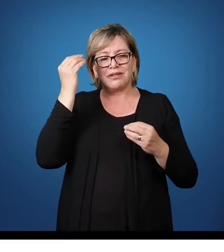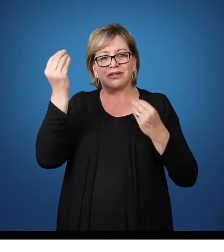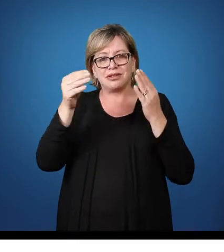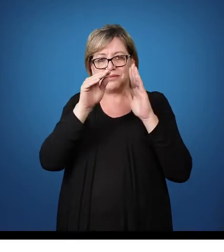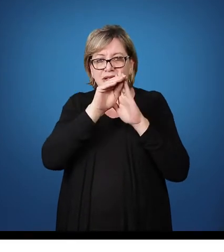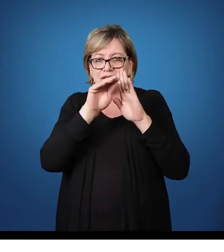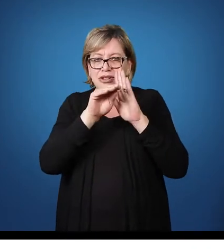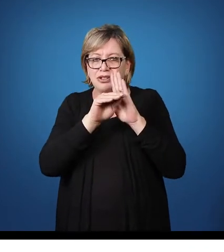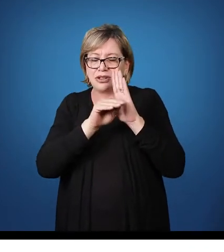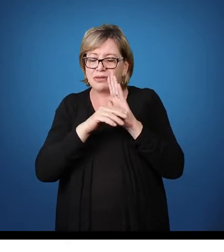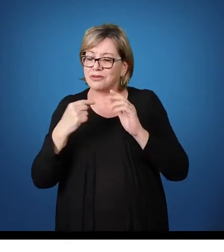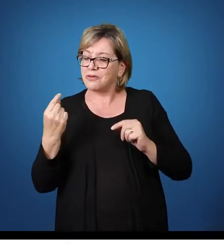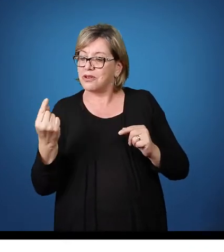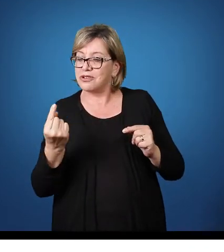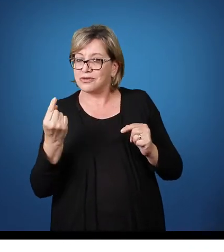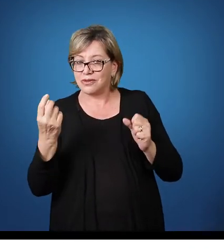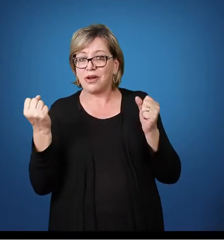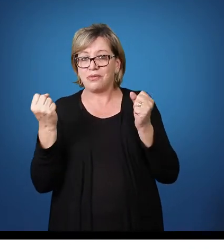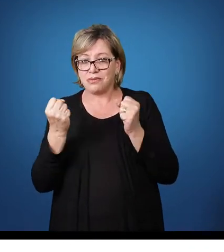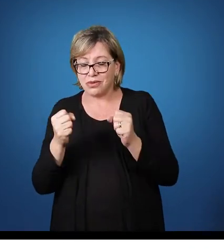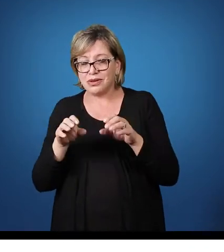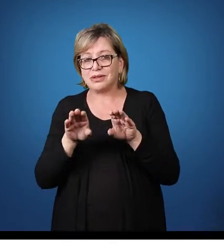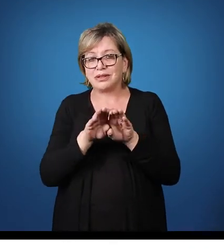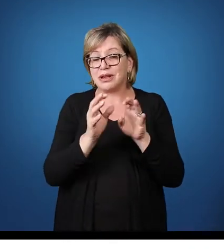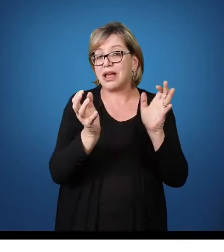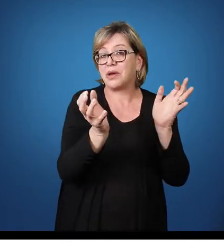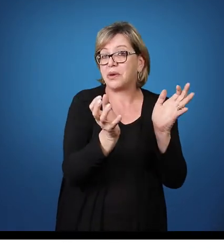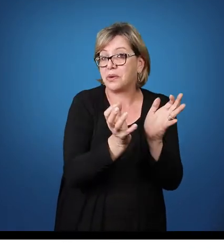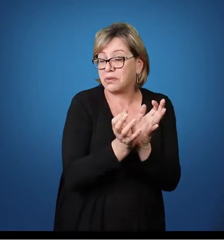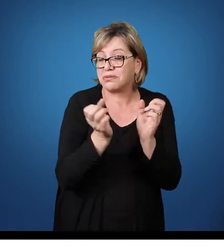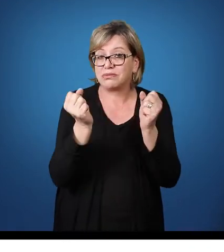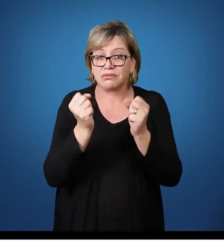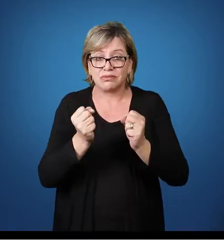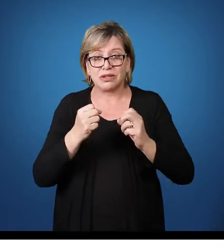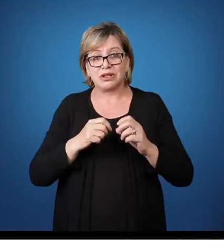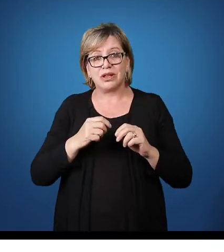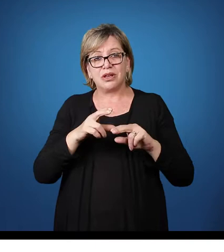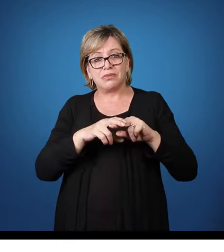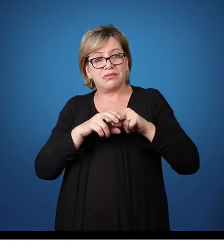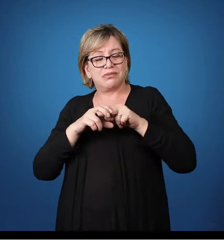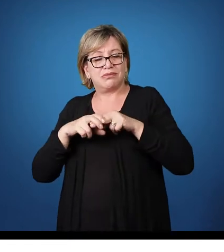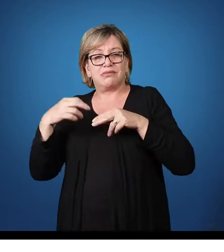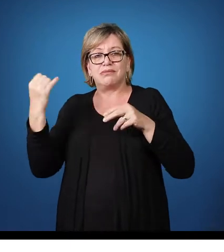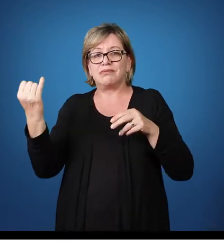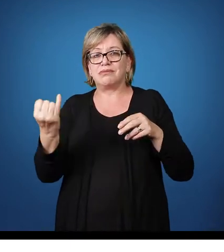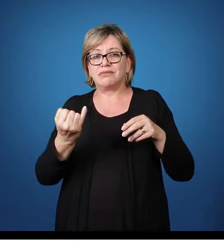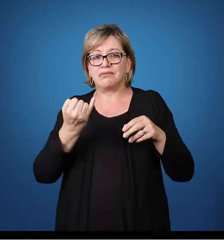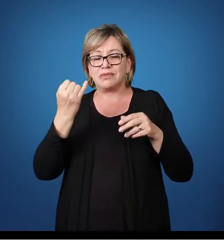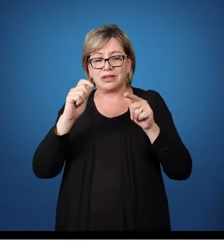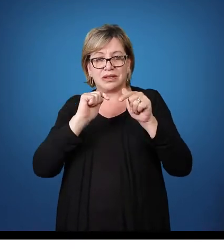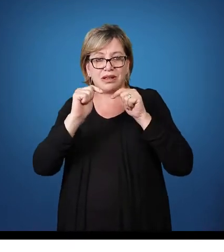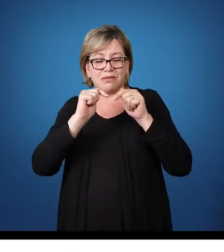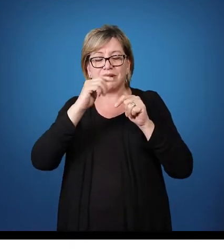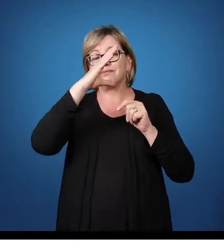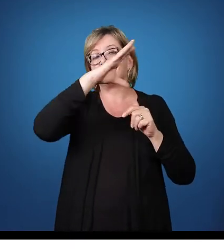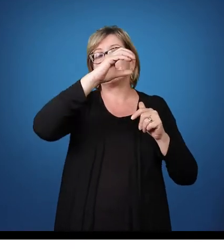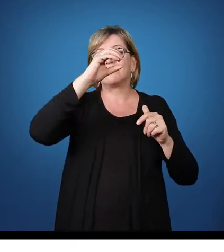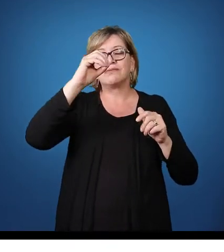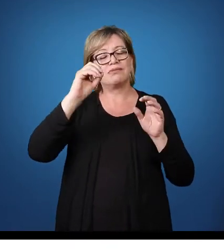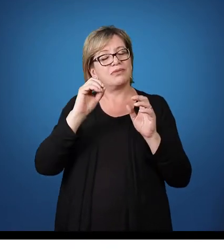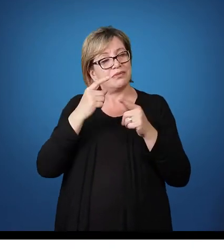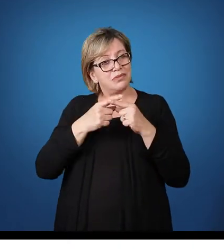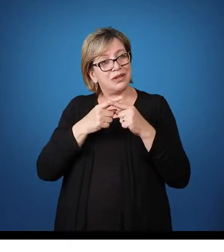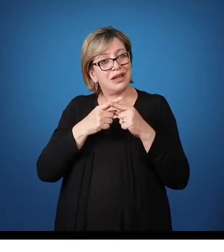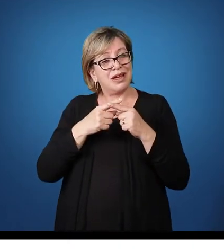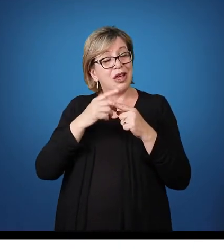uma dimensão individual e uma dimensão coletiva Dessa forma, é muito importante o trabalho do coordenador Já que é ele que vai